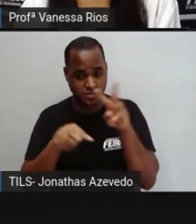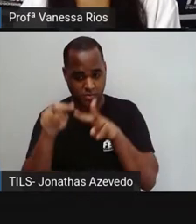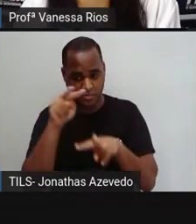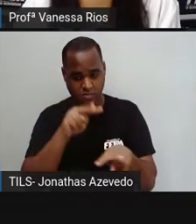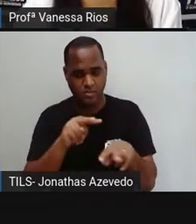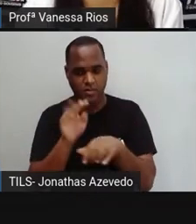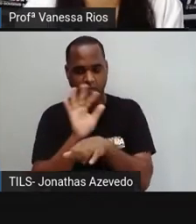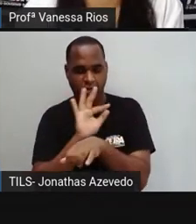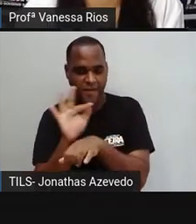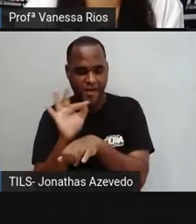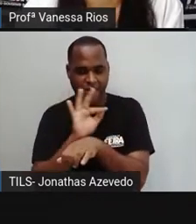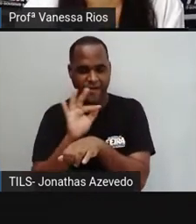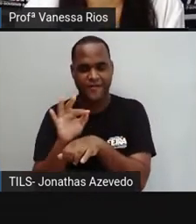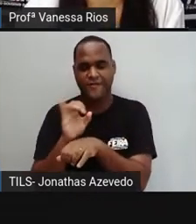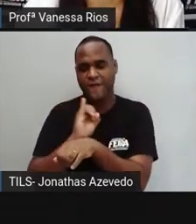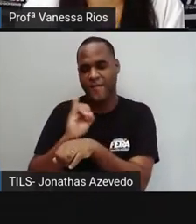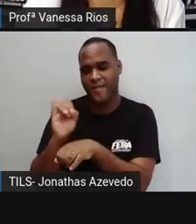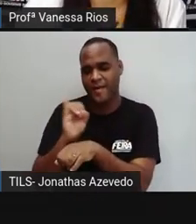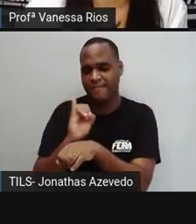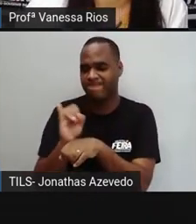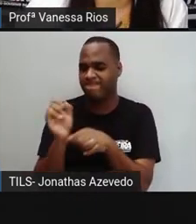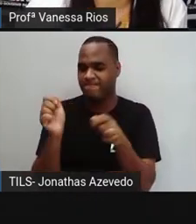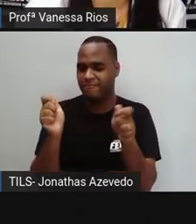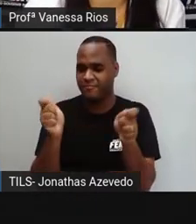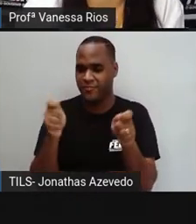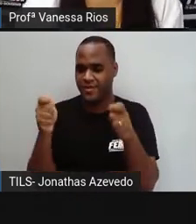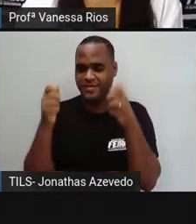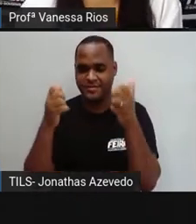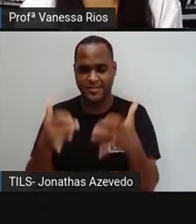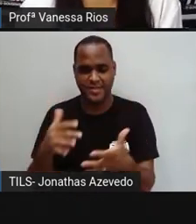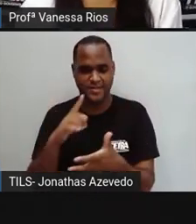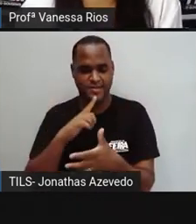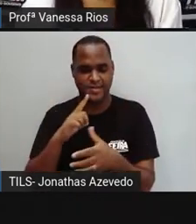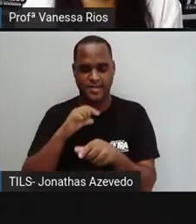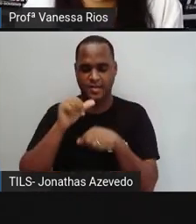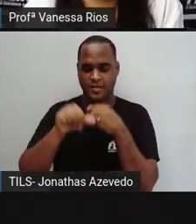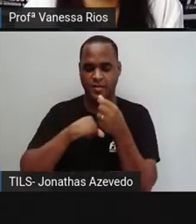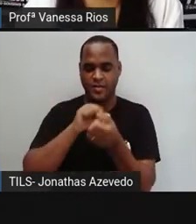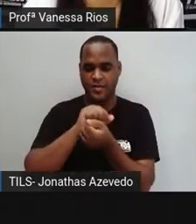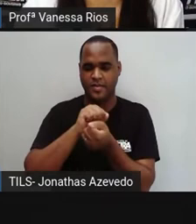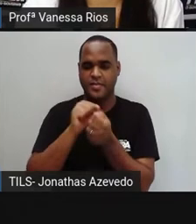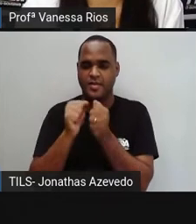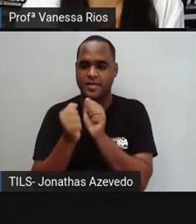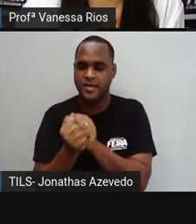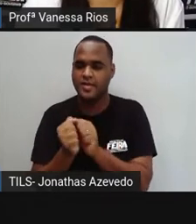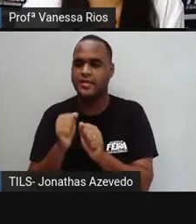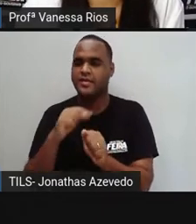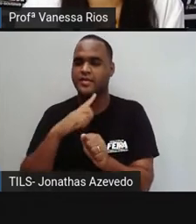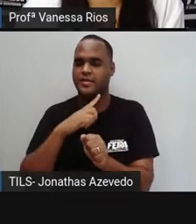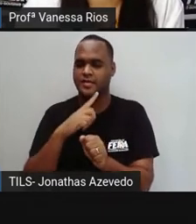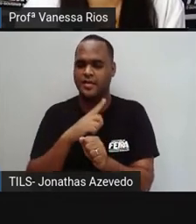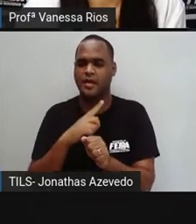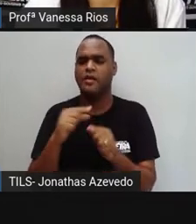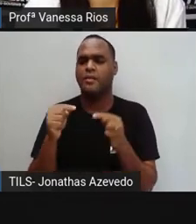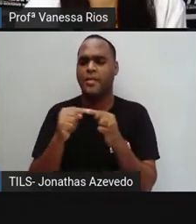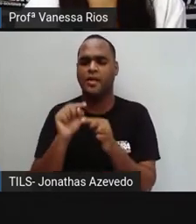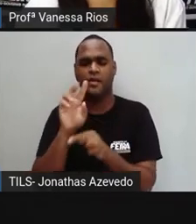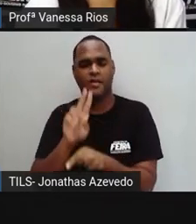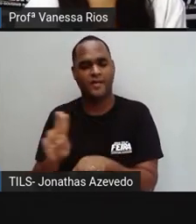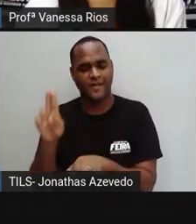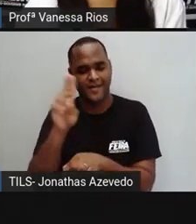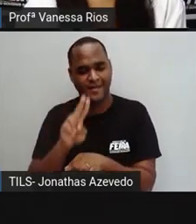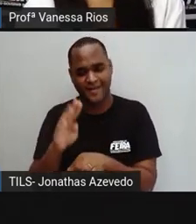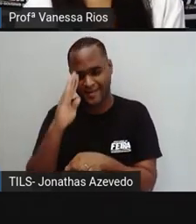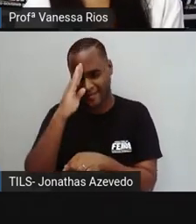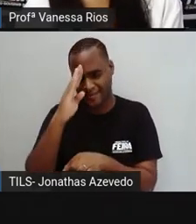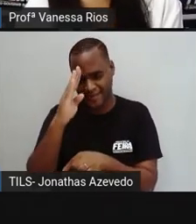e informais, para termos a possibilidade de adequar a linguagem ao uso que ela é o